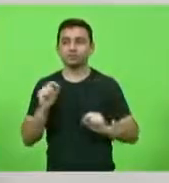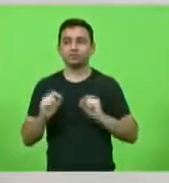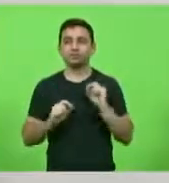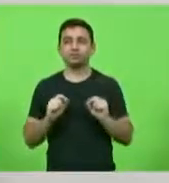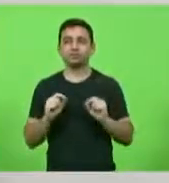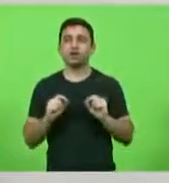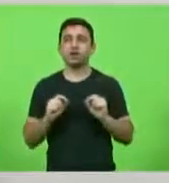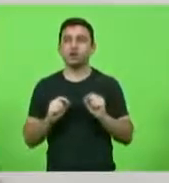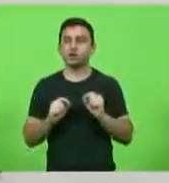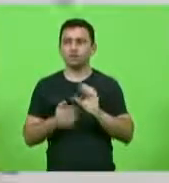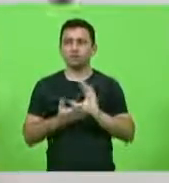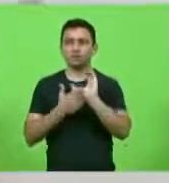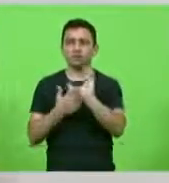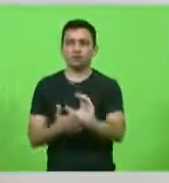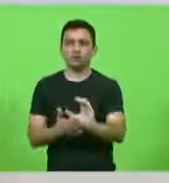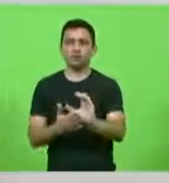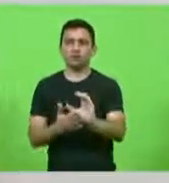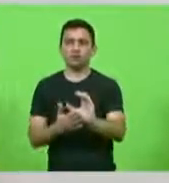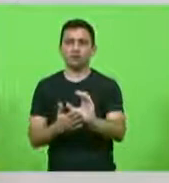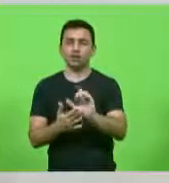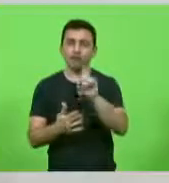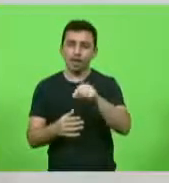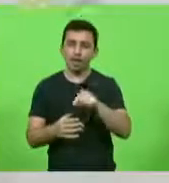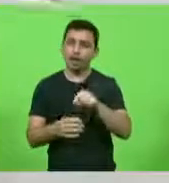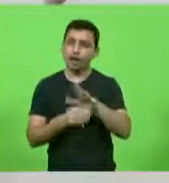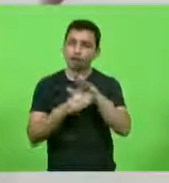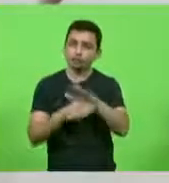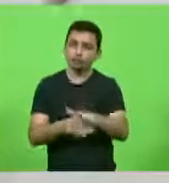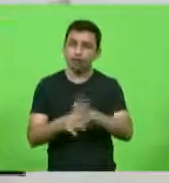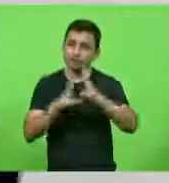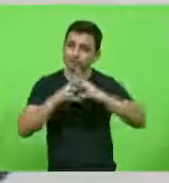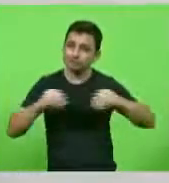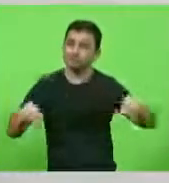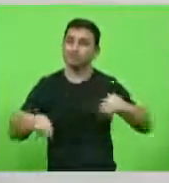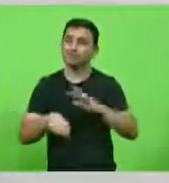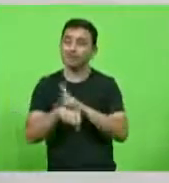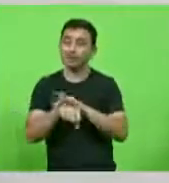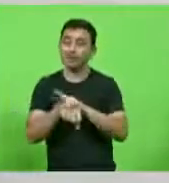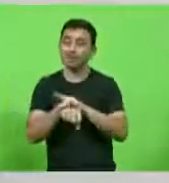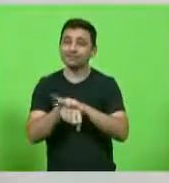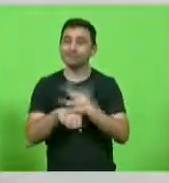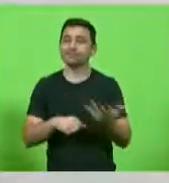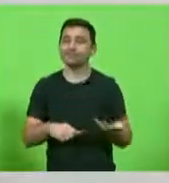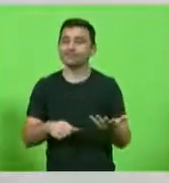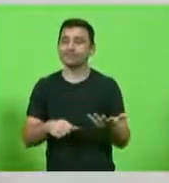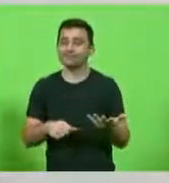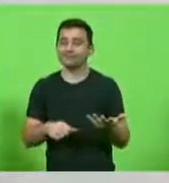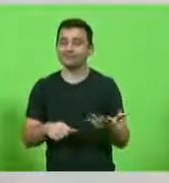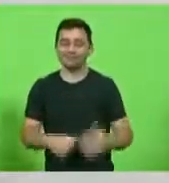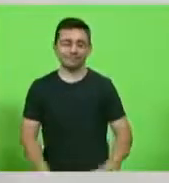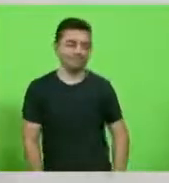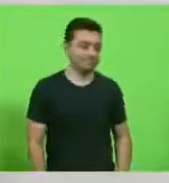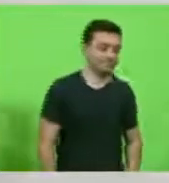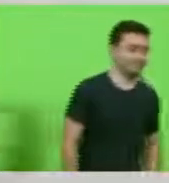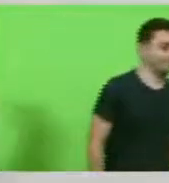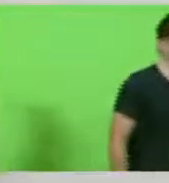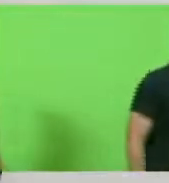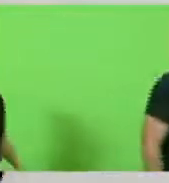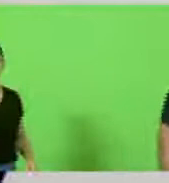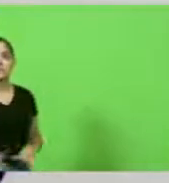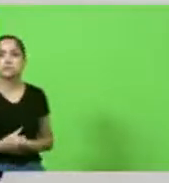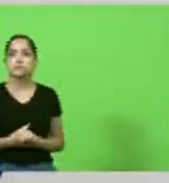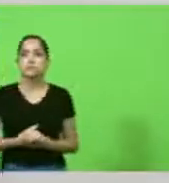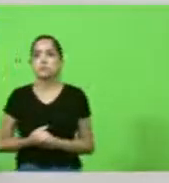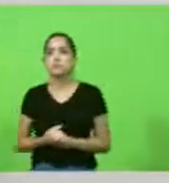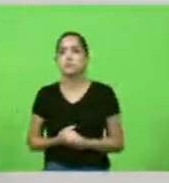investimentos no momento que é a cura para a doença inclusive falando em pandemia deputado Jair no Brasil